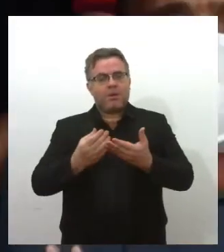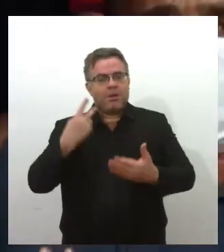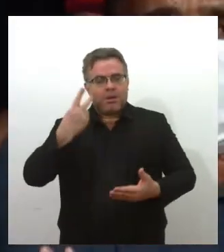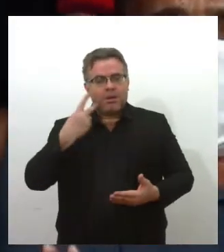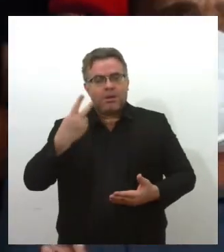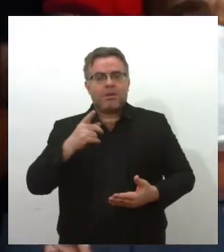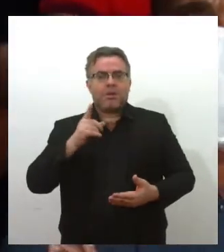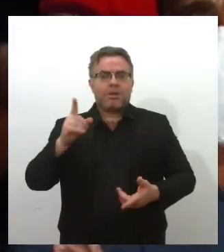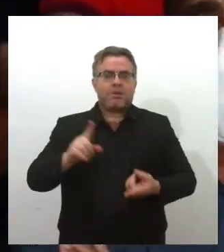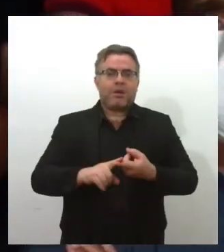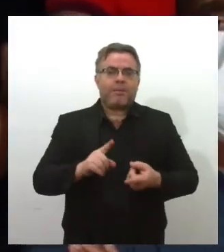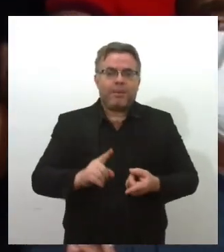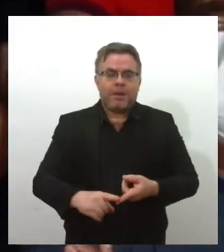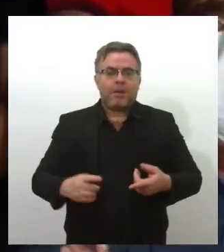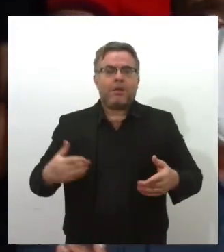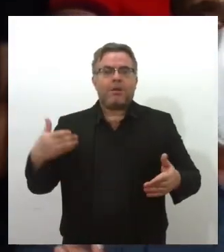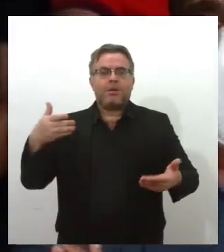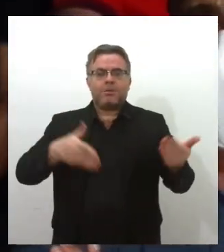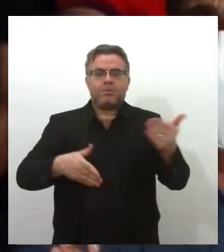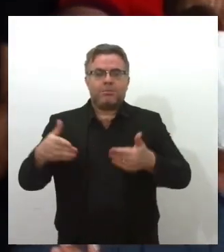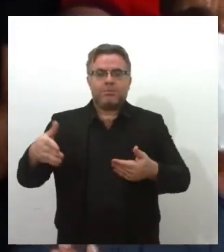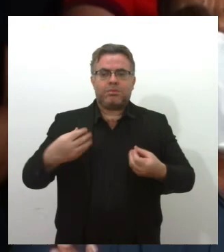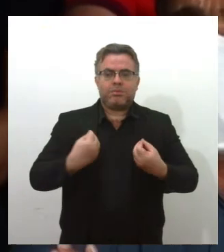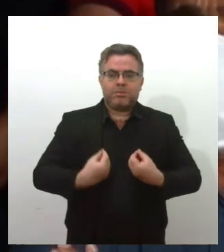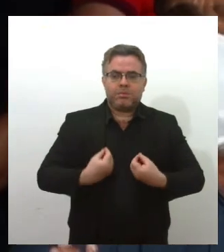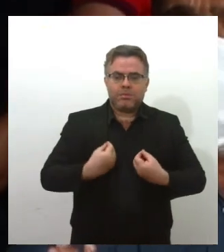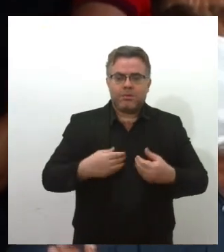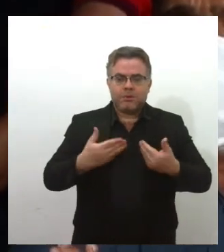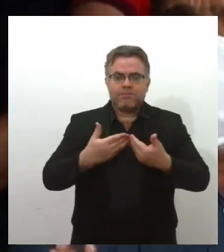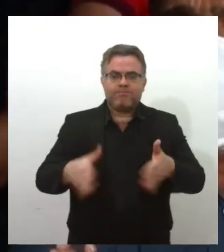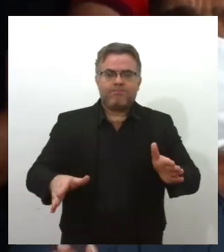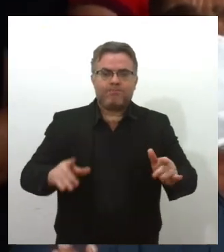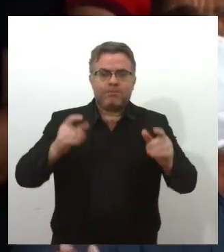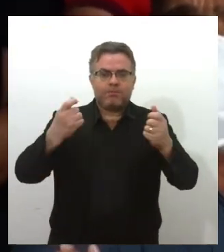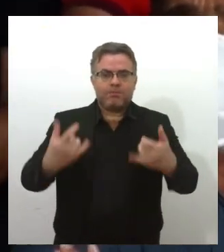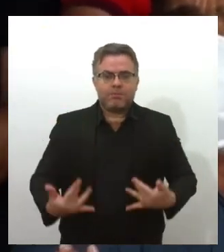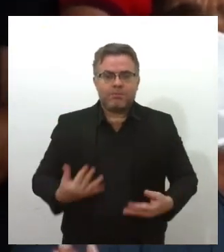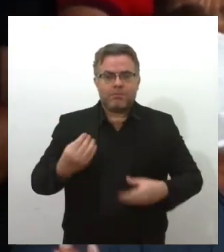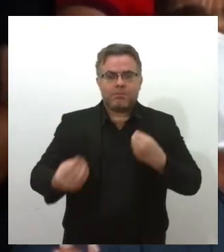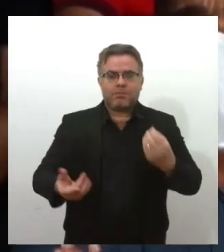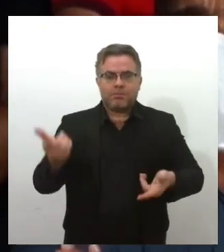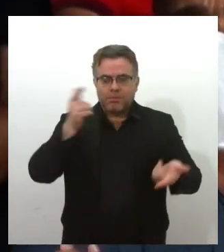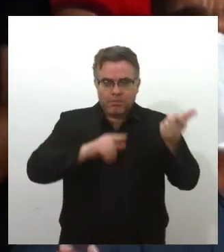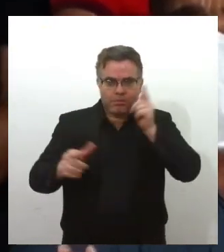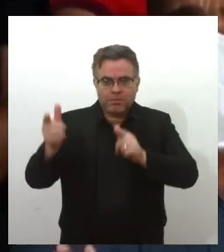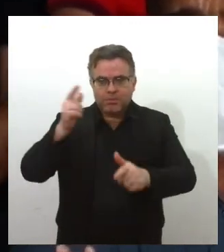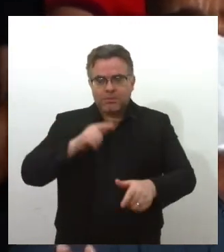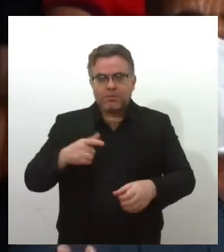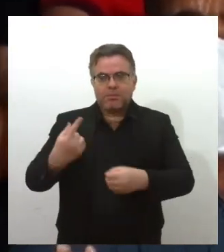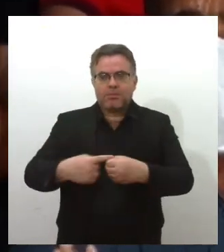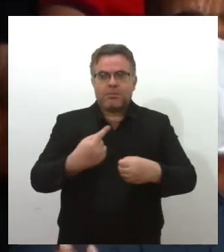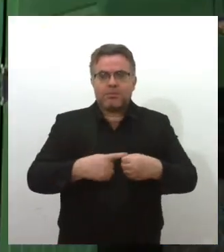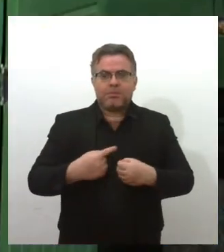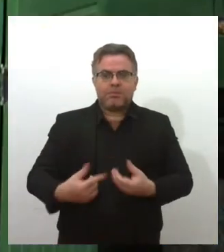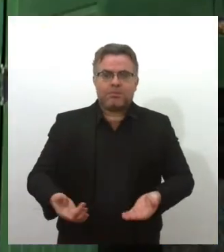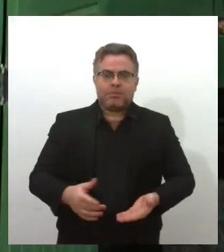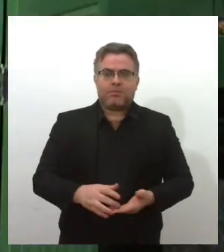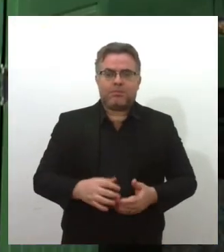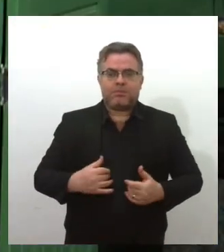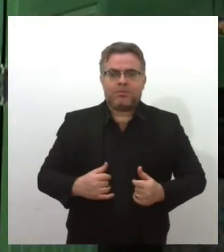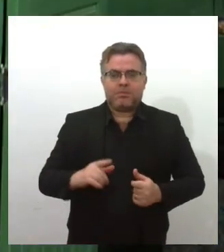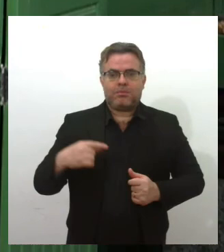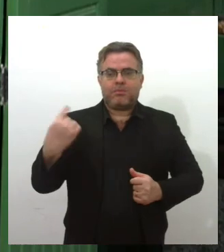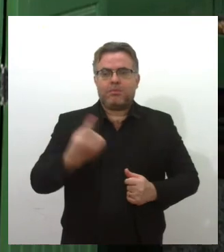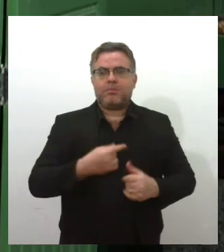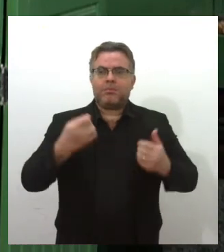Branca também estiveram presentes na solenidade e falaram das conquistas do município e povoado. A gente vem